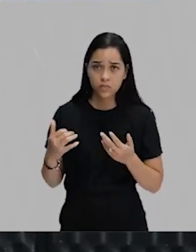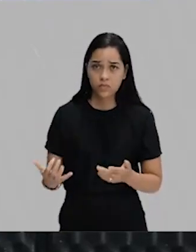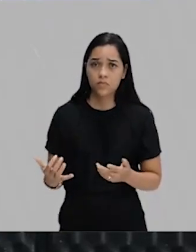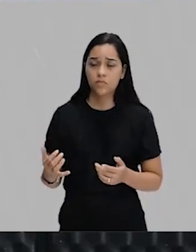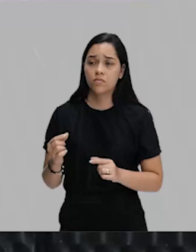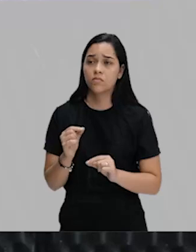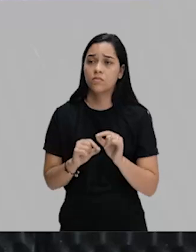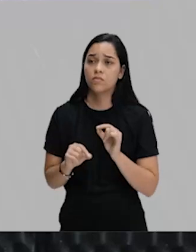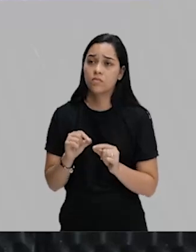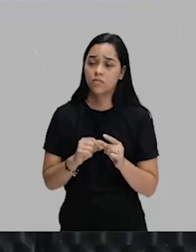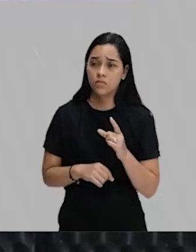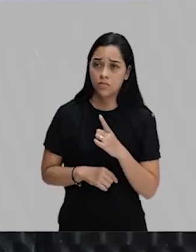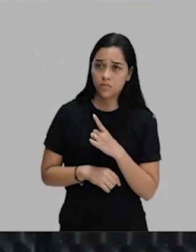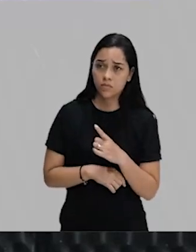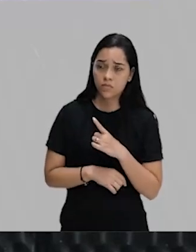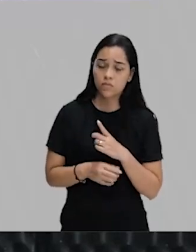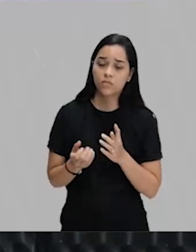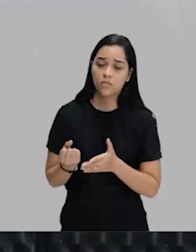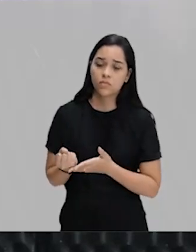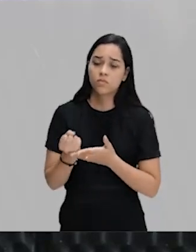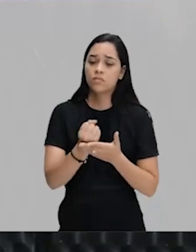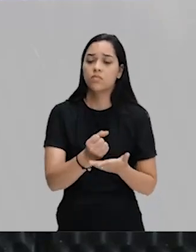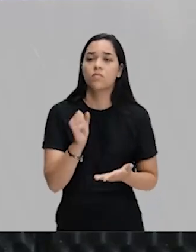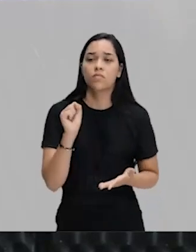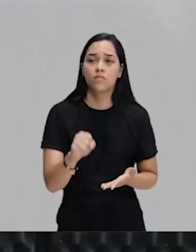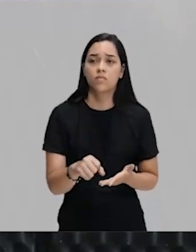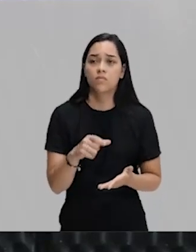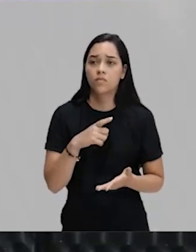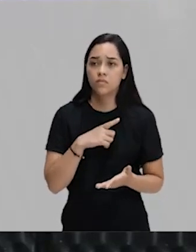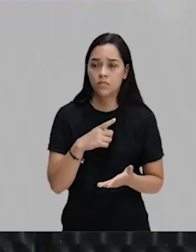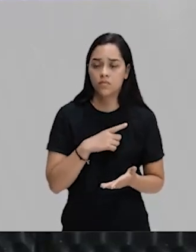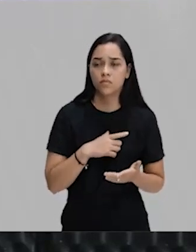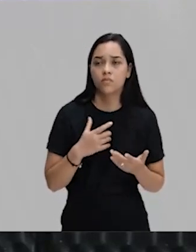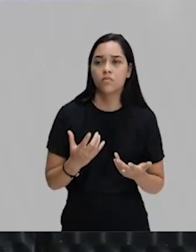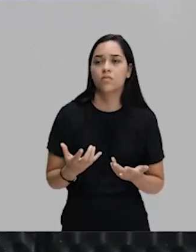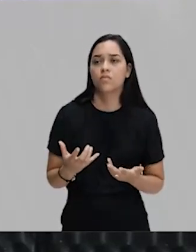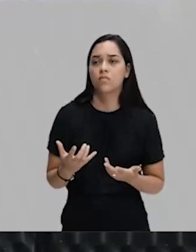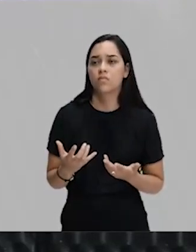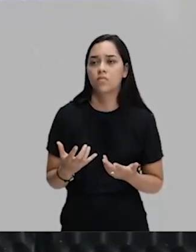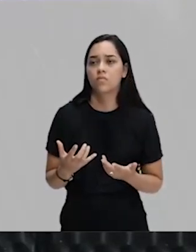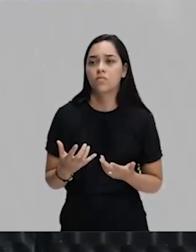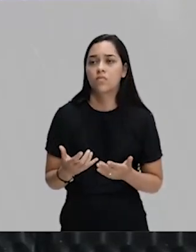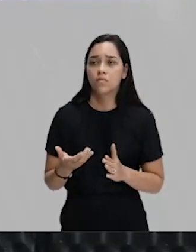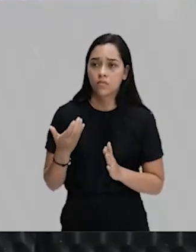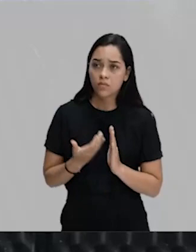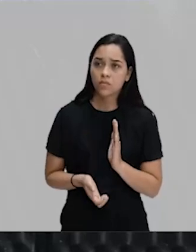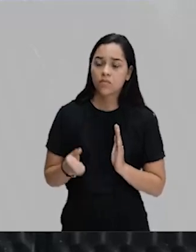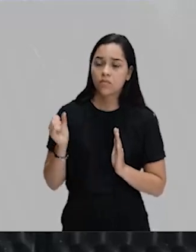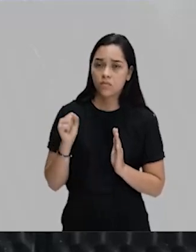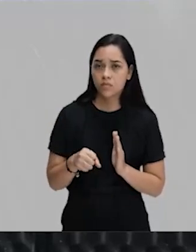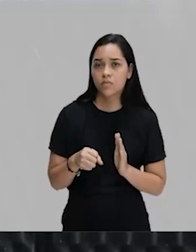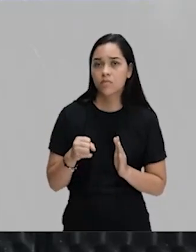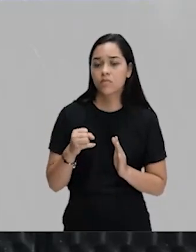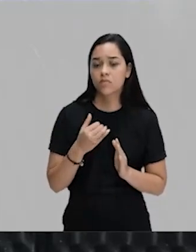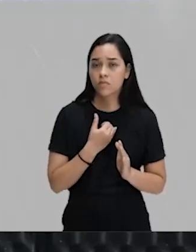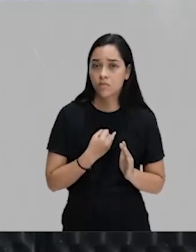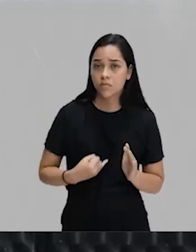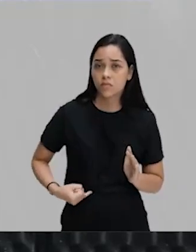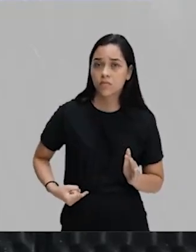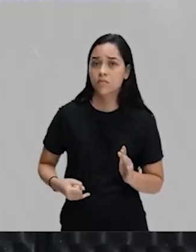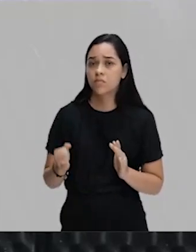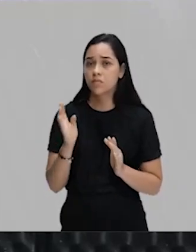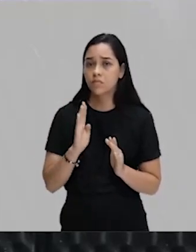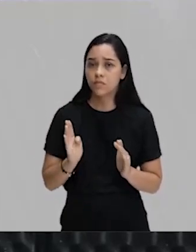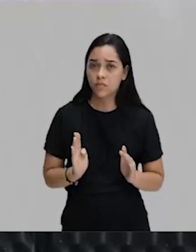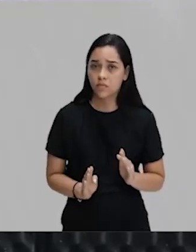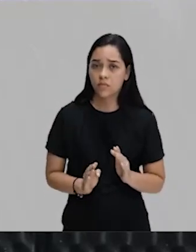ela foi uma dessas questões que contribuíram, até certa medida, para a queda do Império Brasileiro, para a